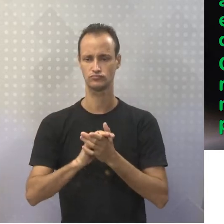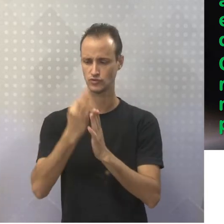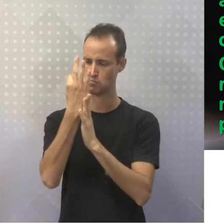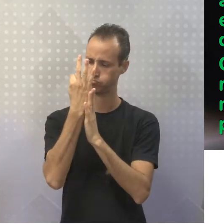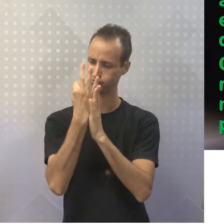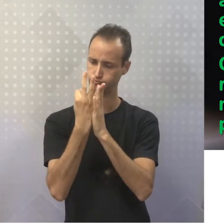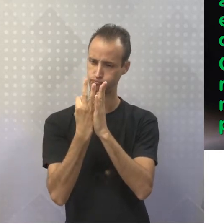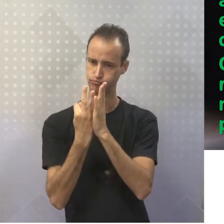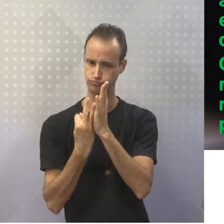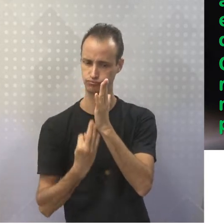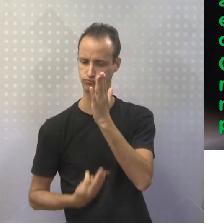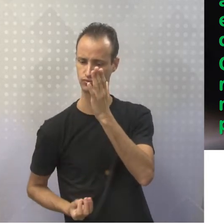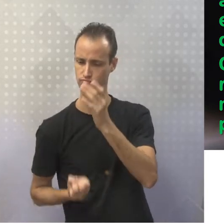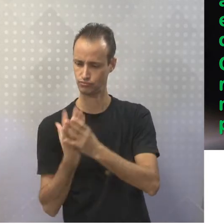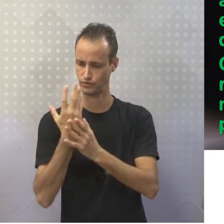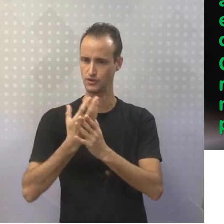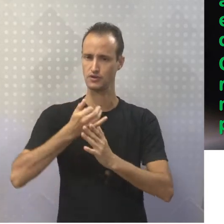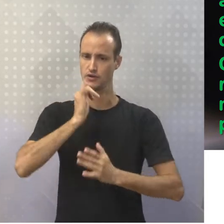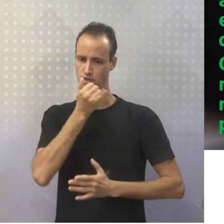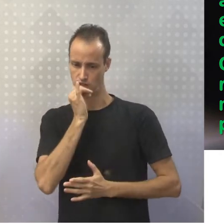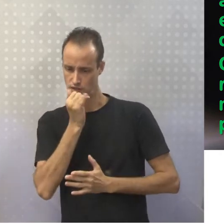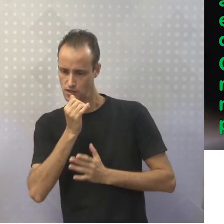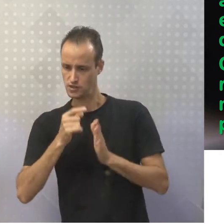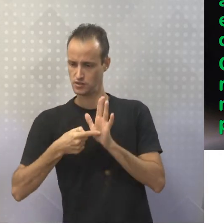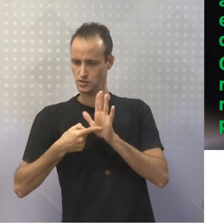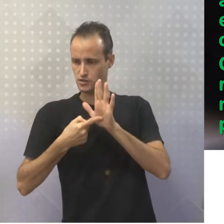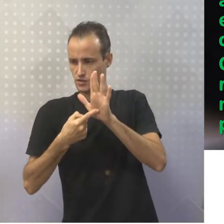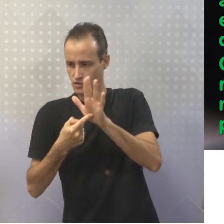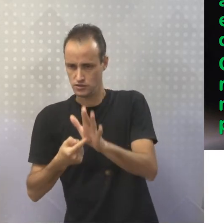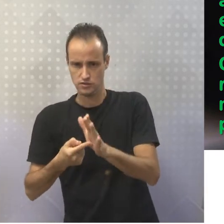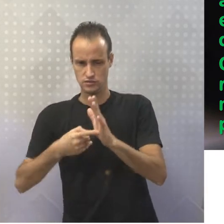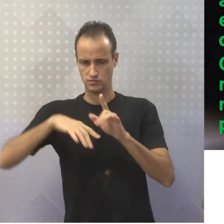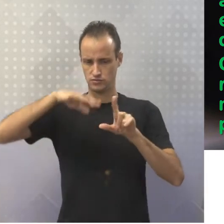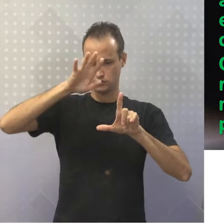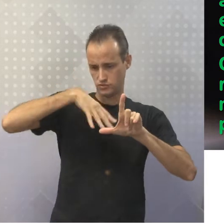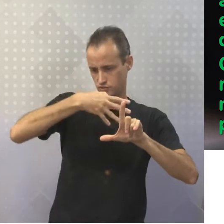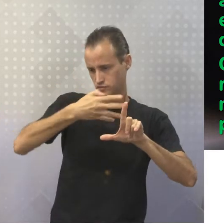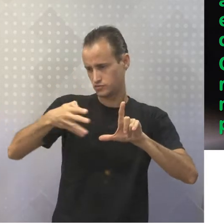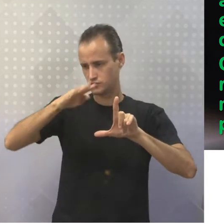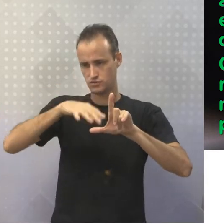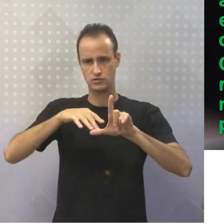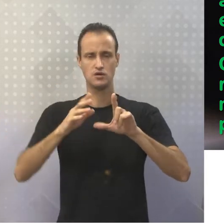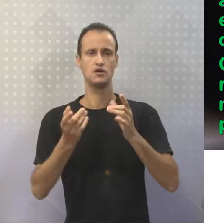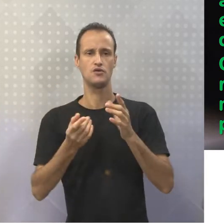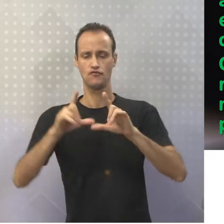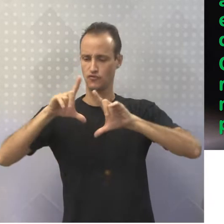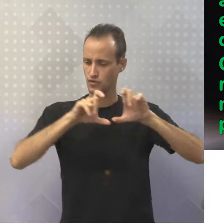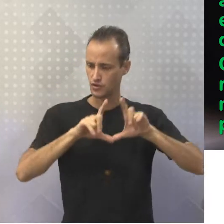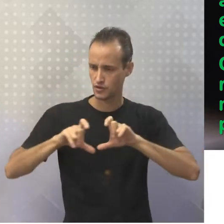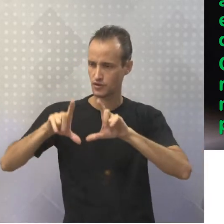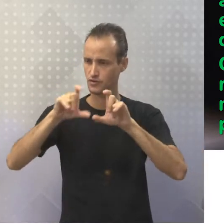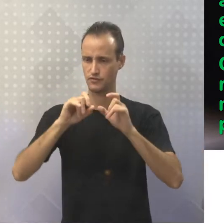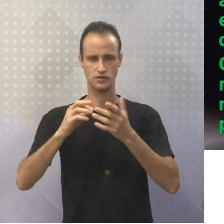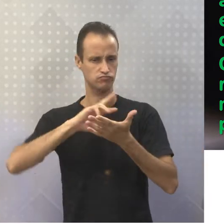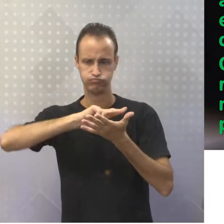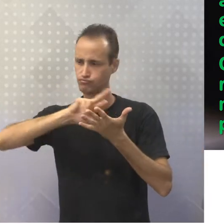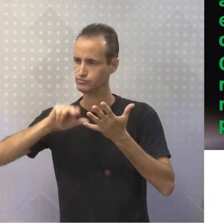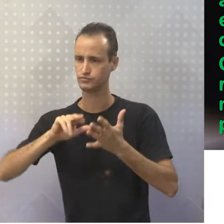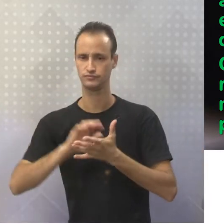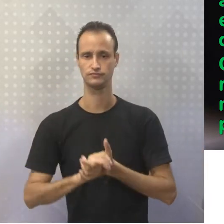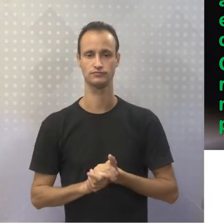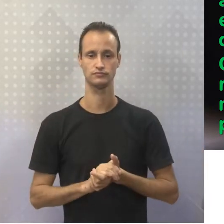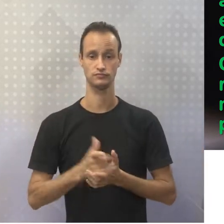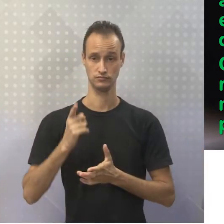texto com relatos, exposições, depoimentos, gráficos, fotografias, etc. Então, aqui a gente vai